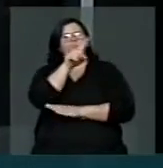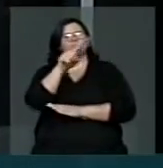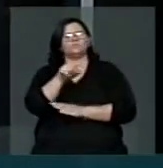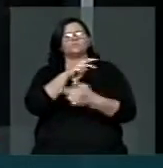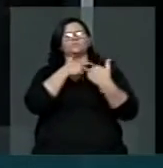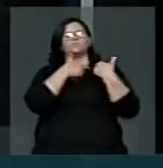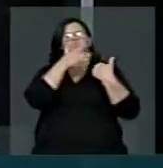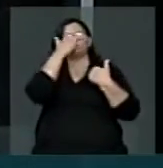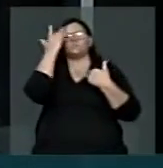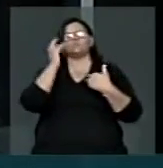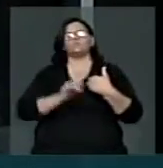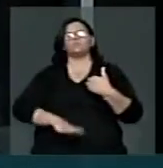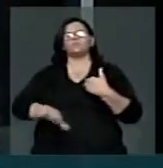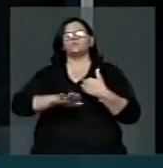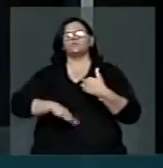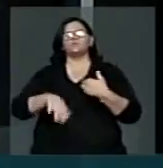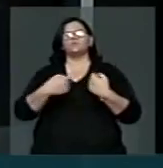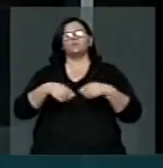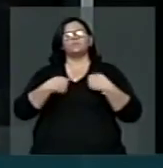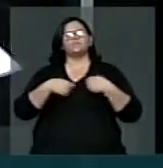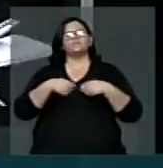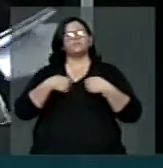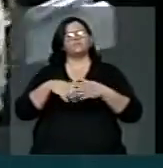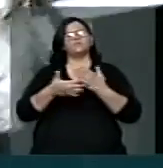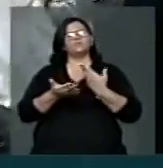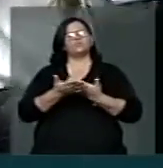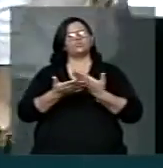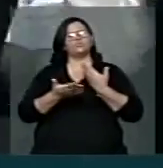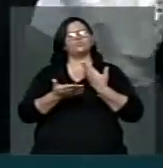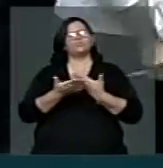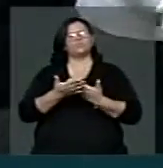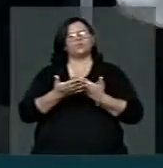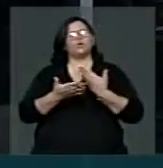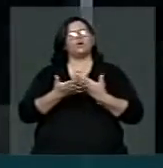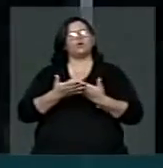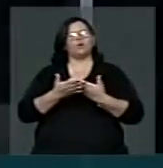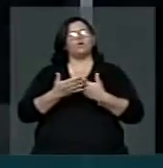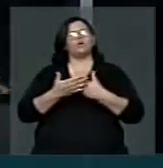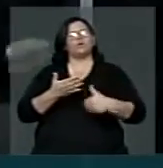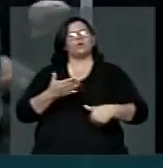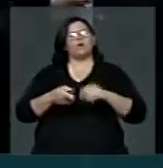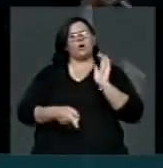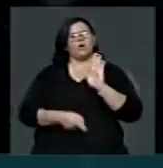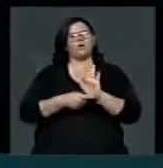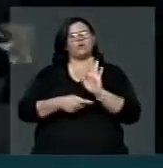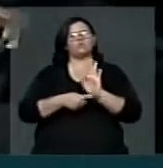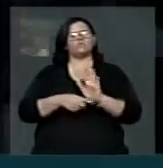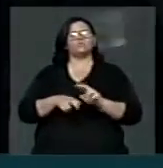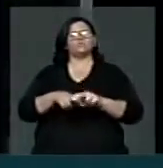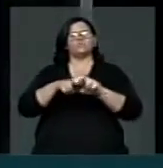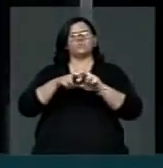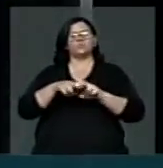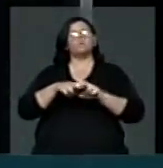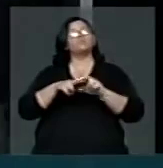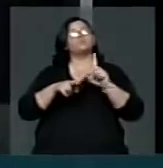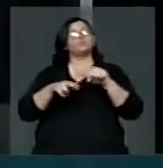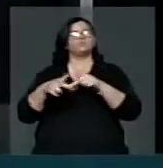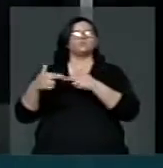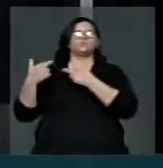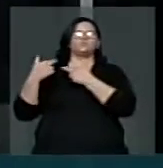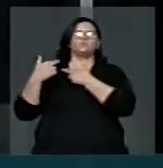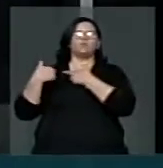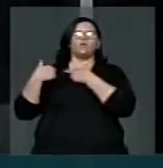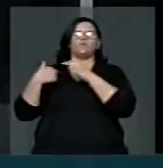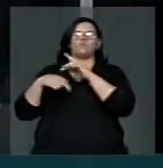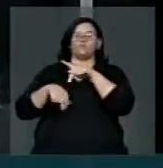brasileiros crianças que precisam da presença do Estado. Portanto, senhor presidente, é uma ação responsável da União,